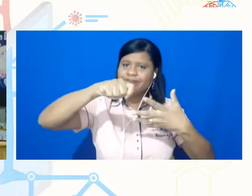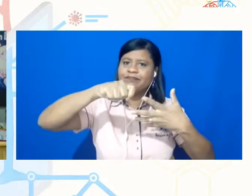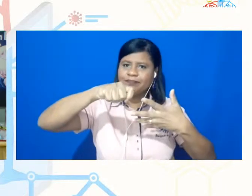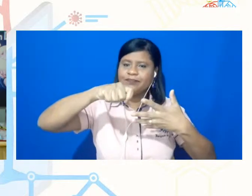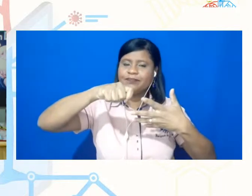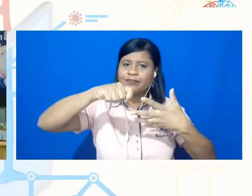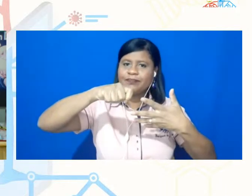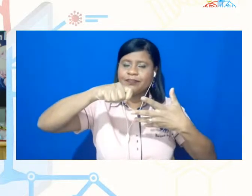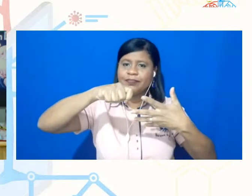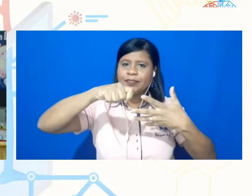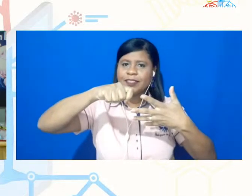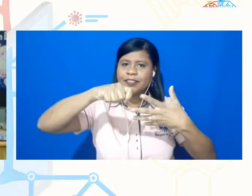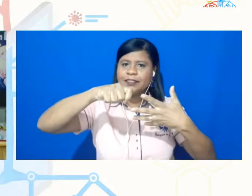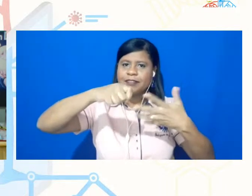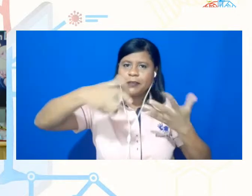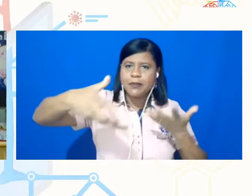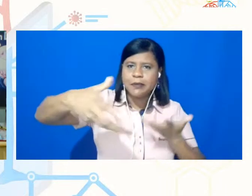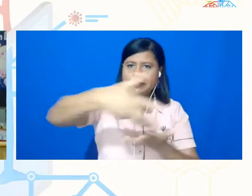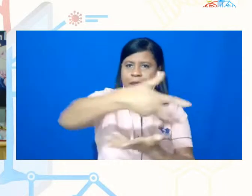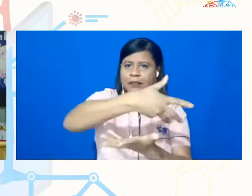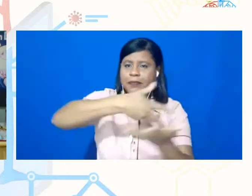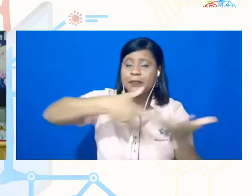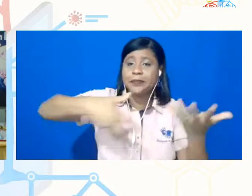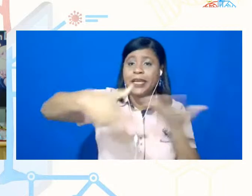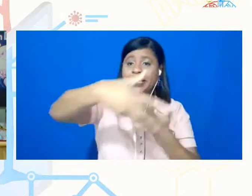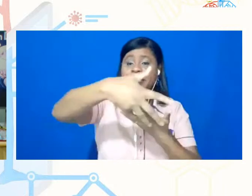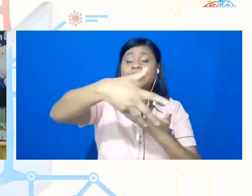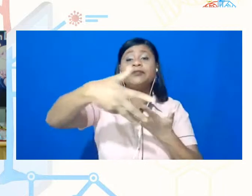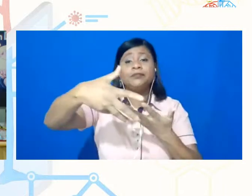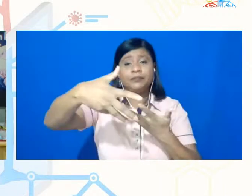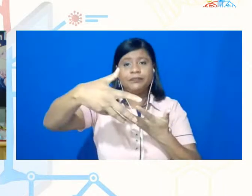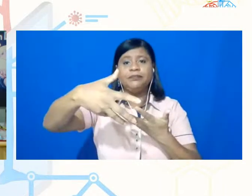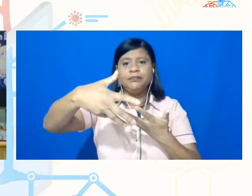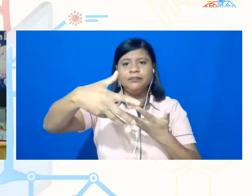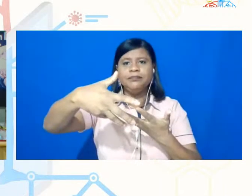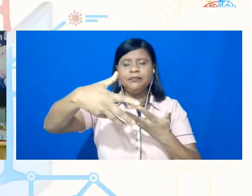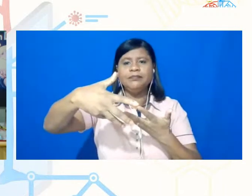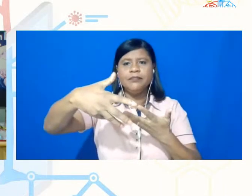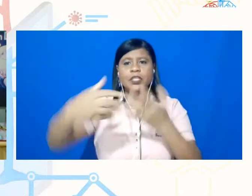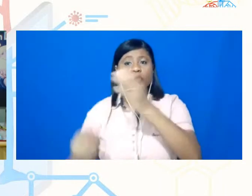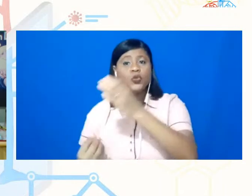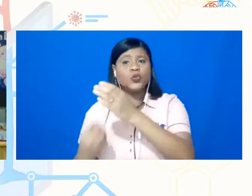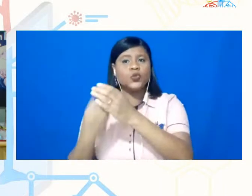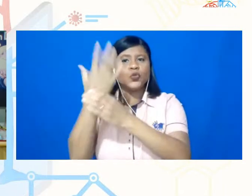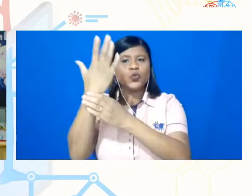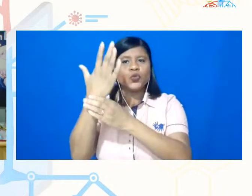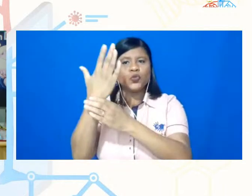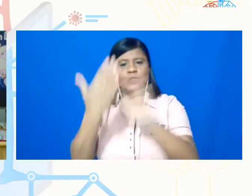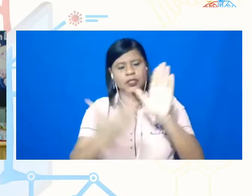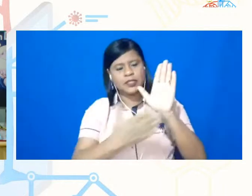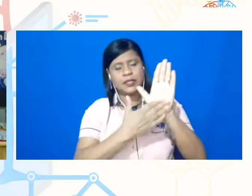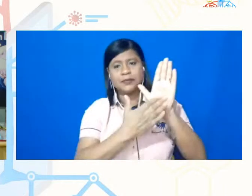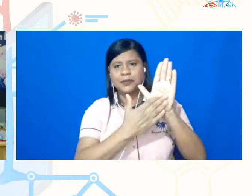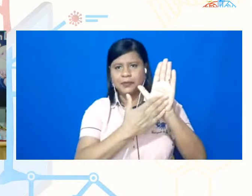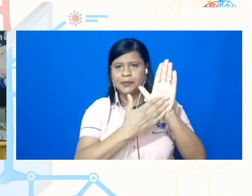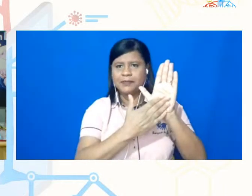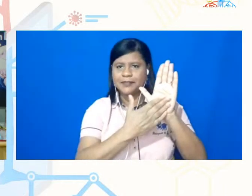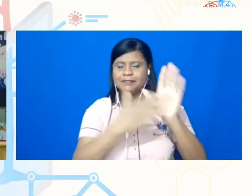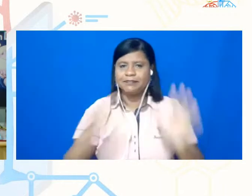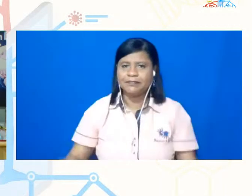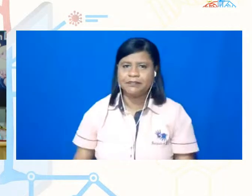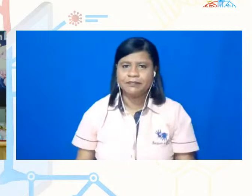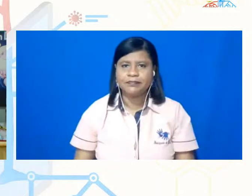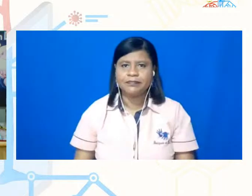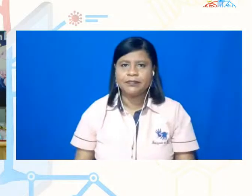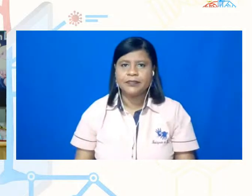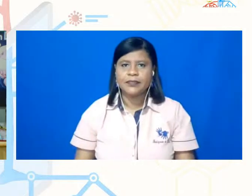de interlocução e de compartilhamento que nascem a partir dessas propostas. A